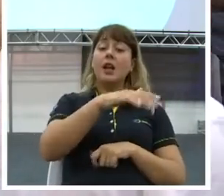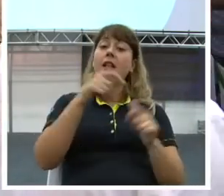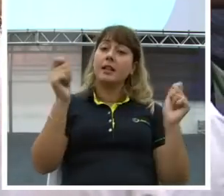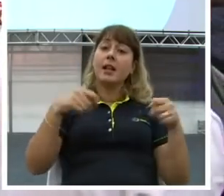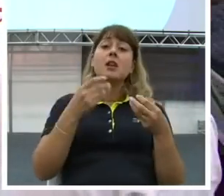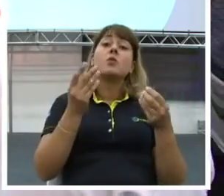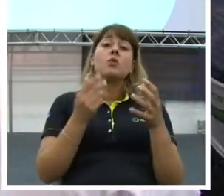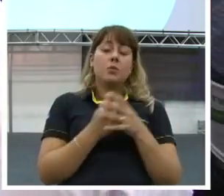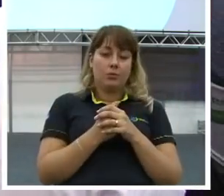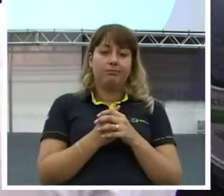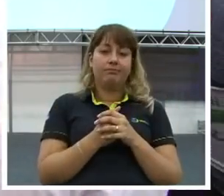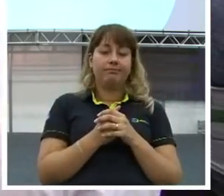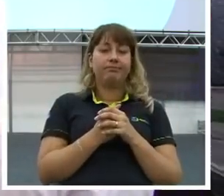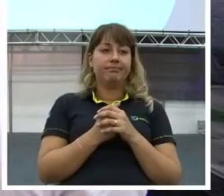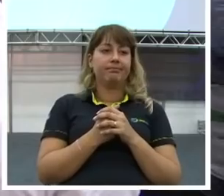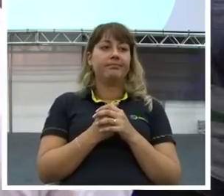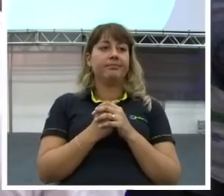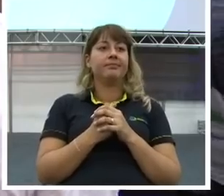pode ampliar?